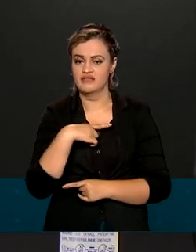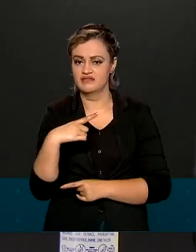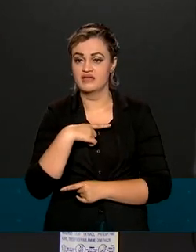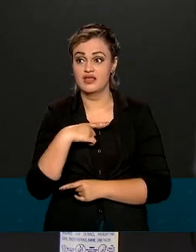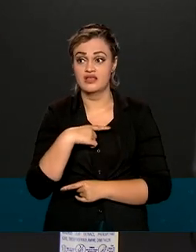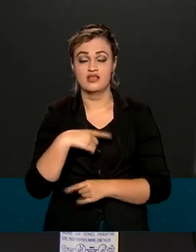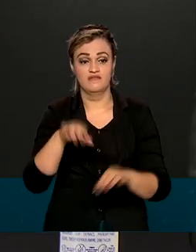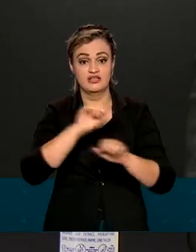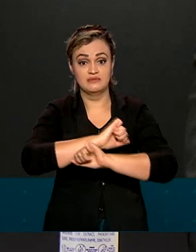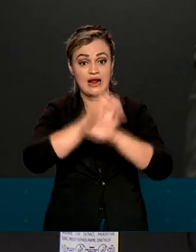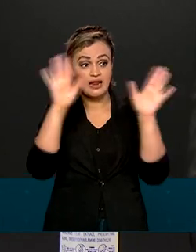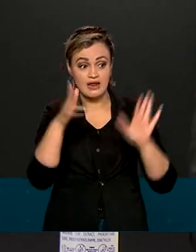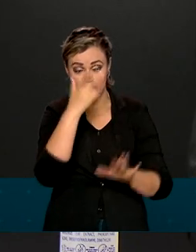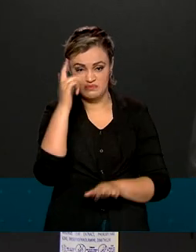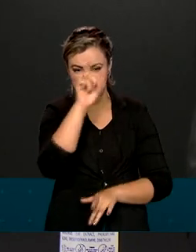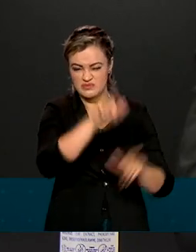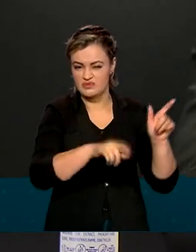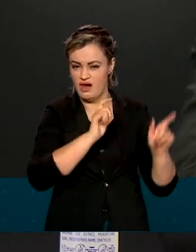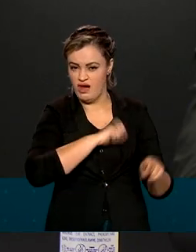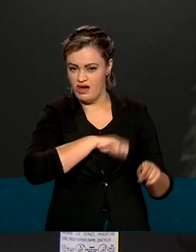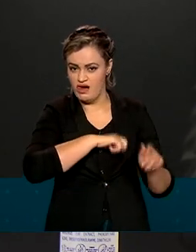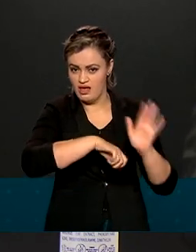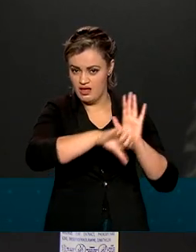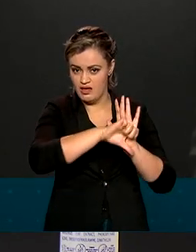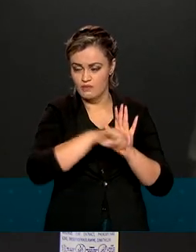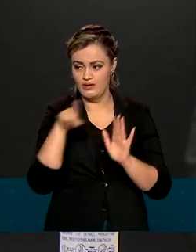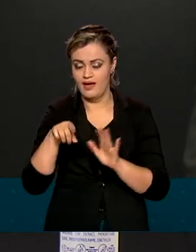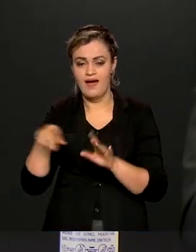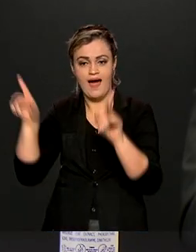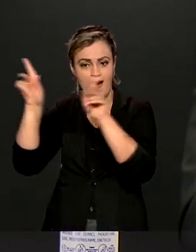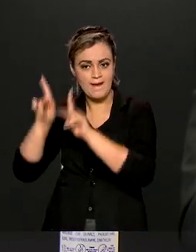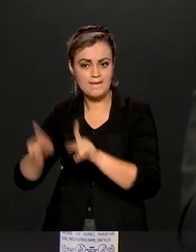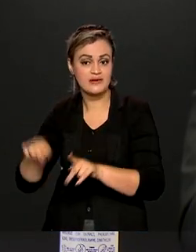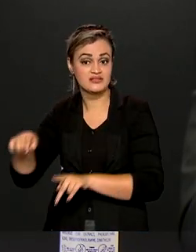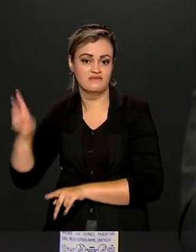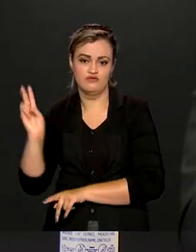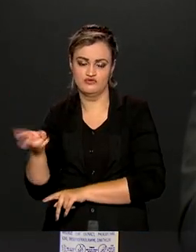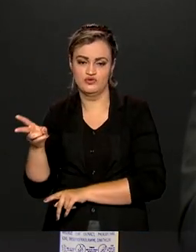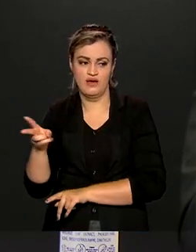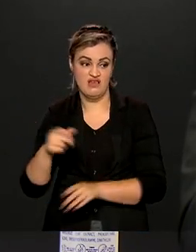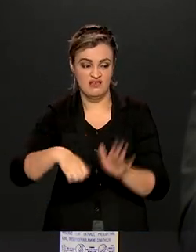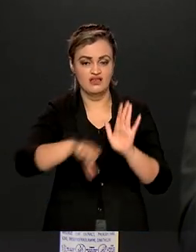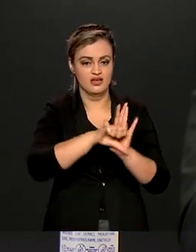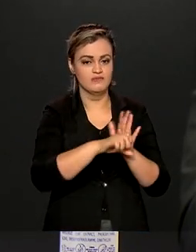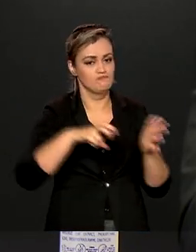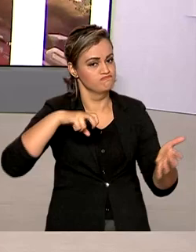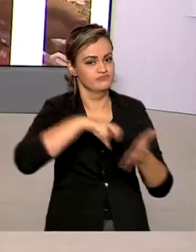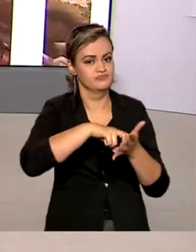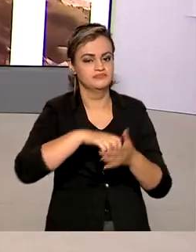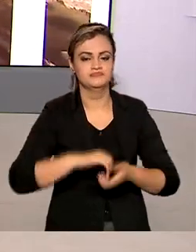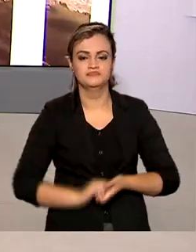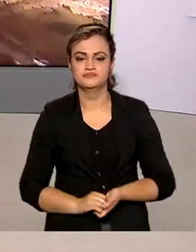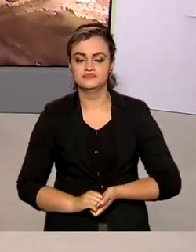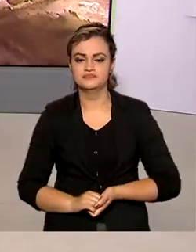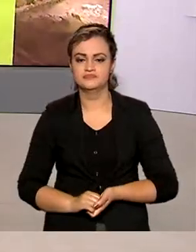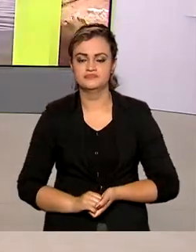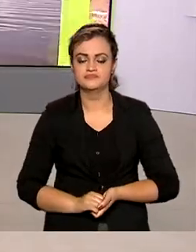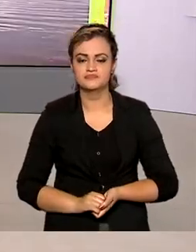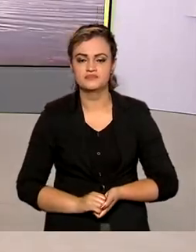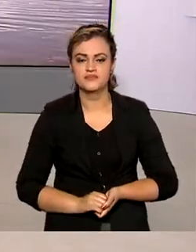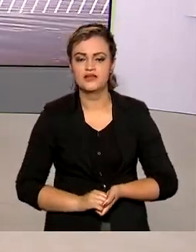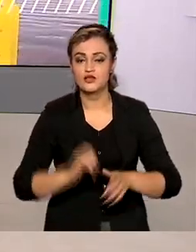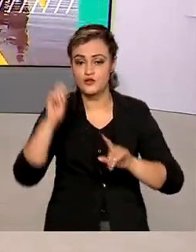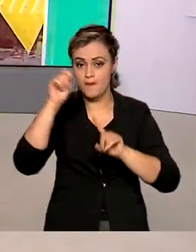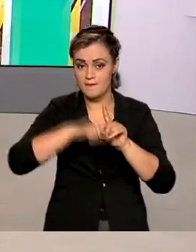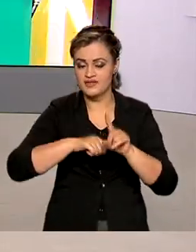um recado claro para esses criminosos. A paz no campo será mantida e crimes serão punidos. Durante todo